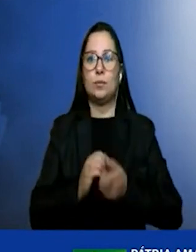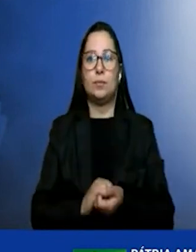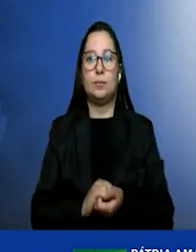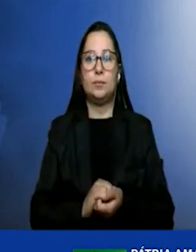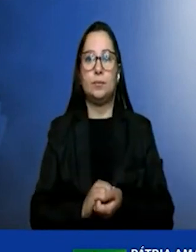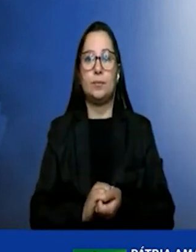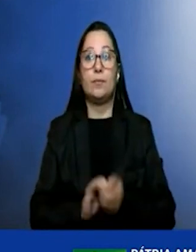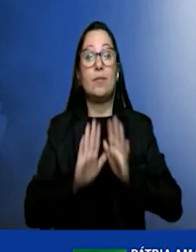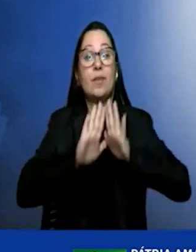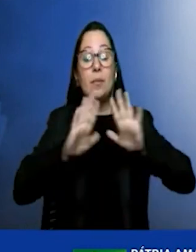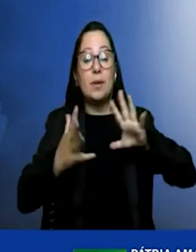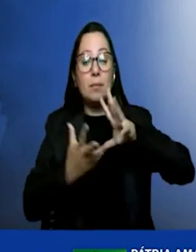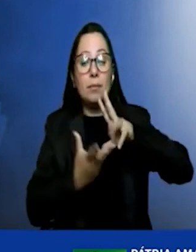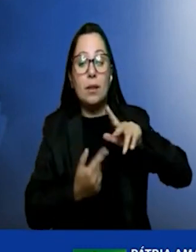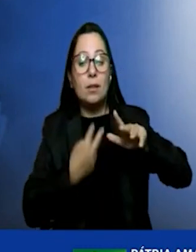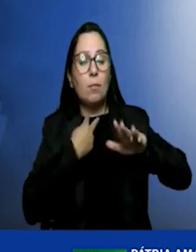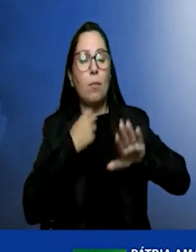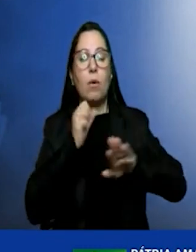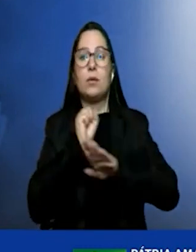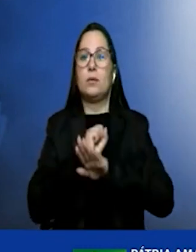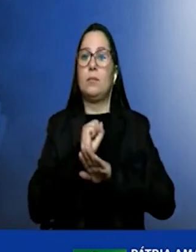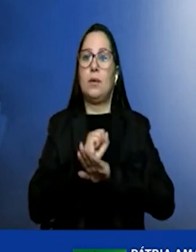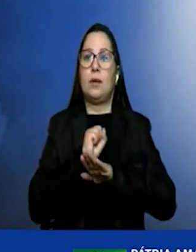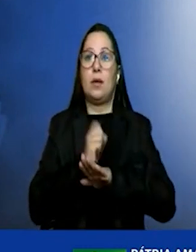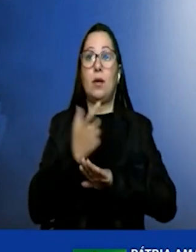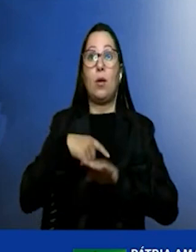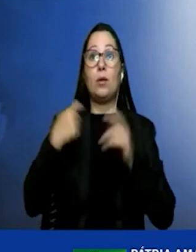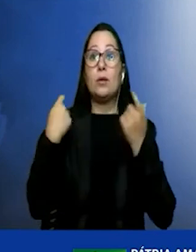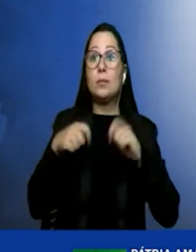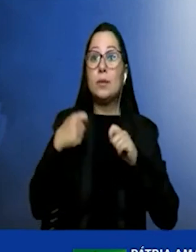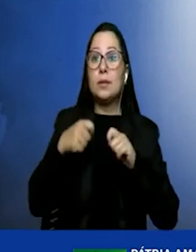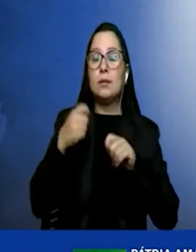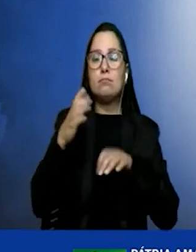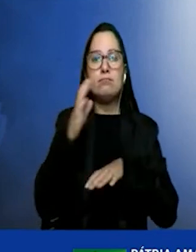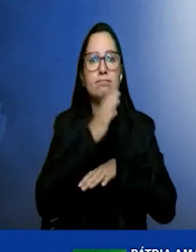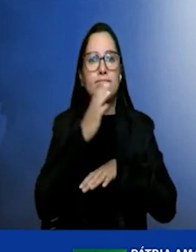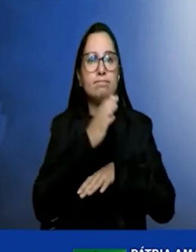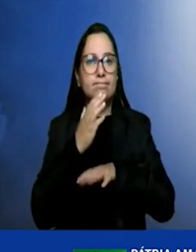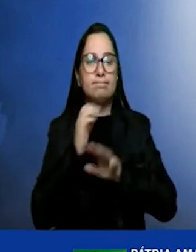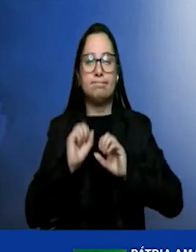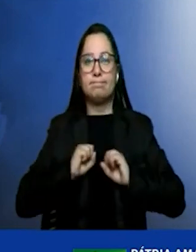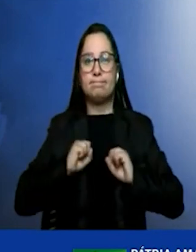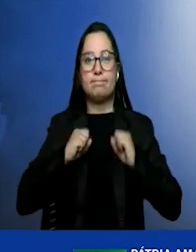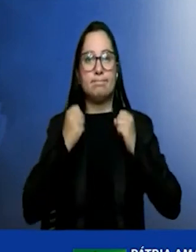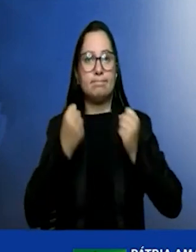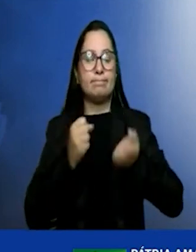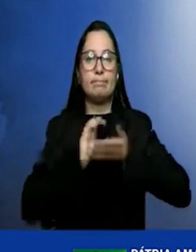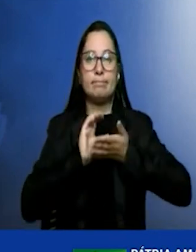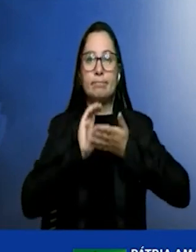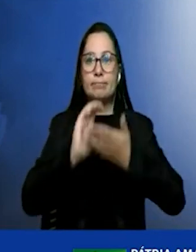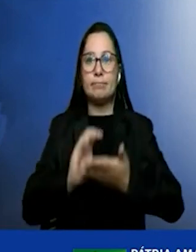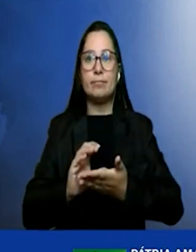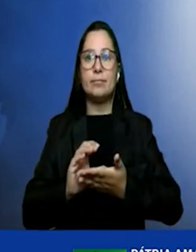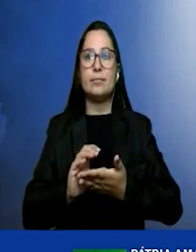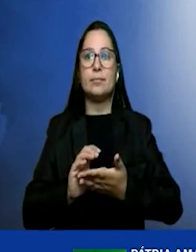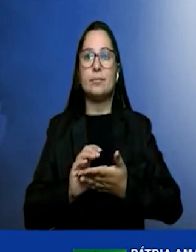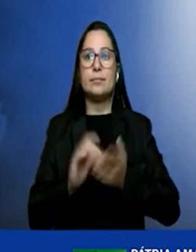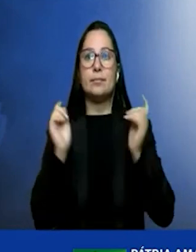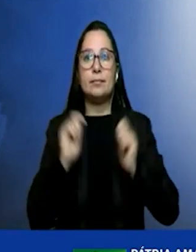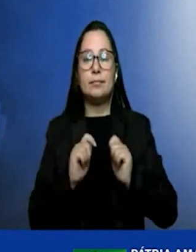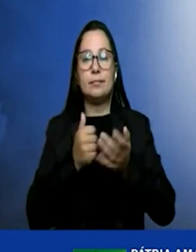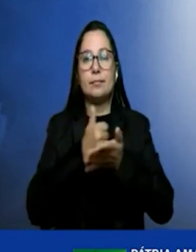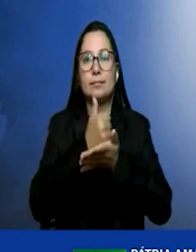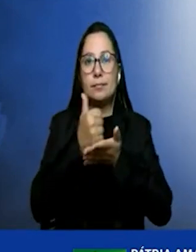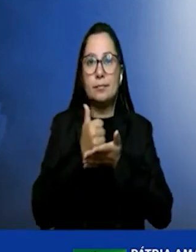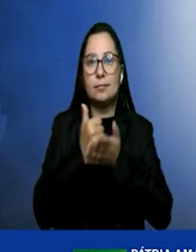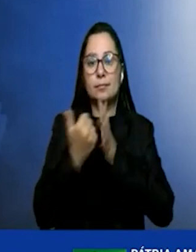não pode esperar. Precisamos intensificar os esforços e investimentos para que a matriz mundial